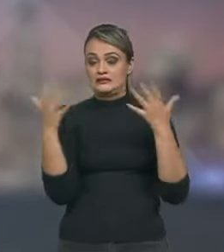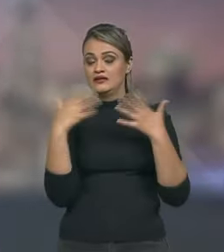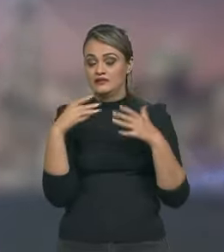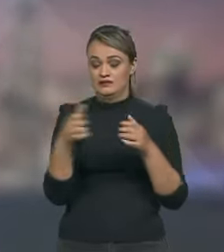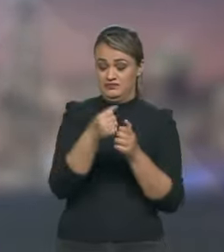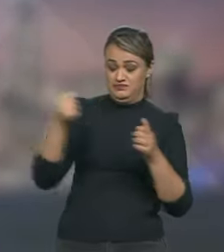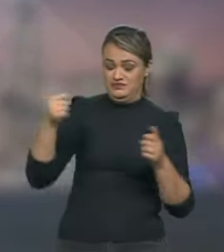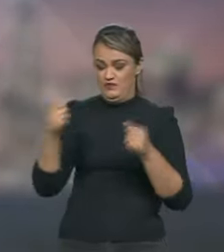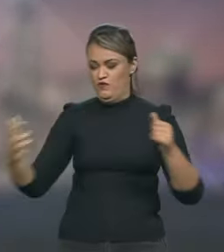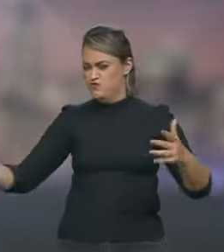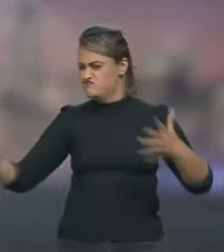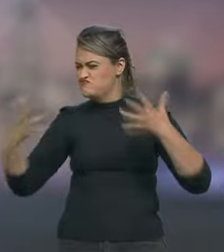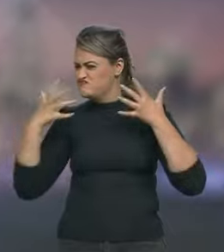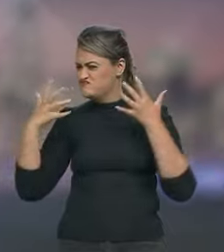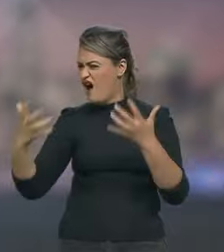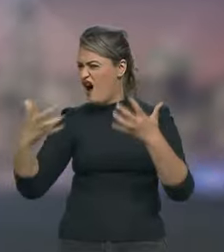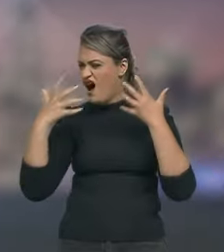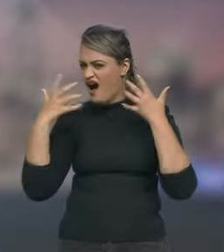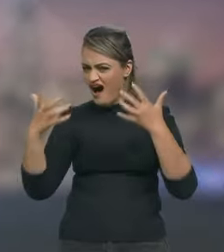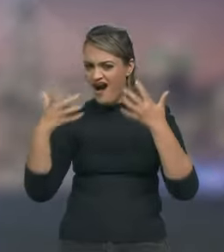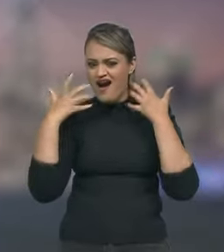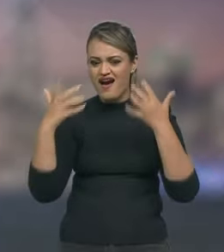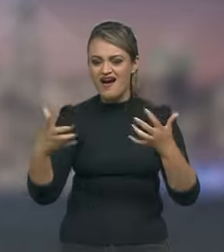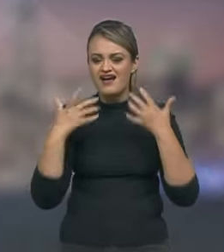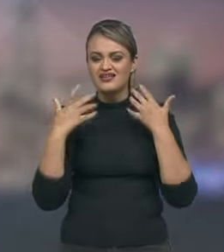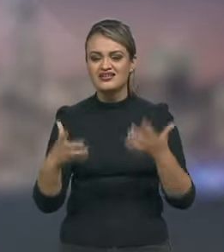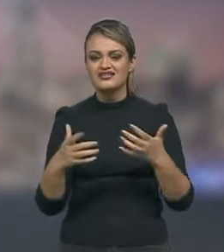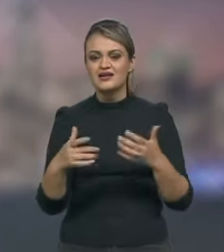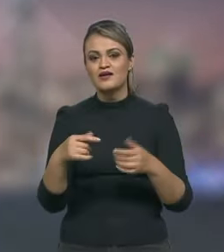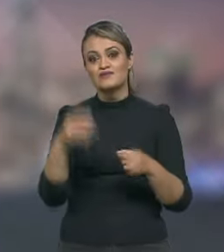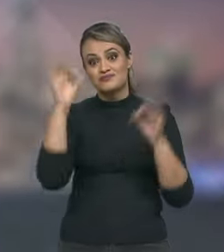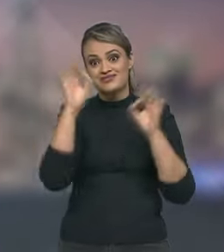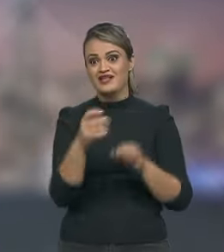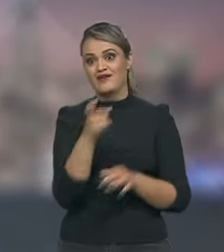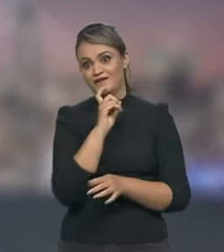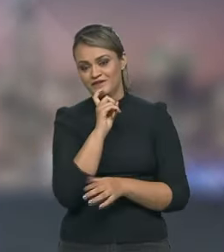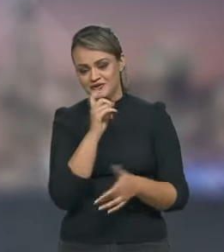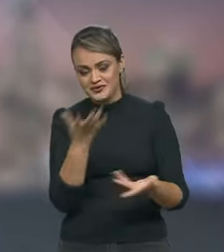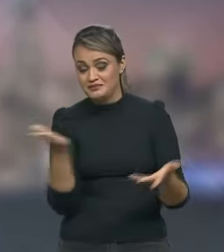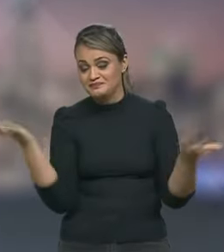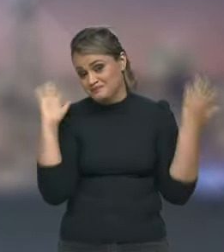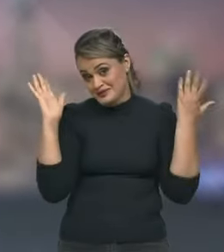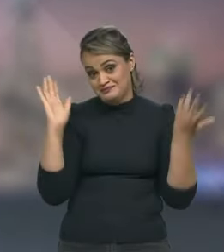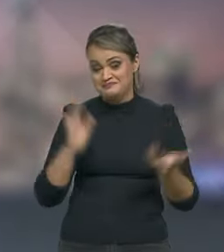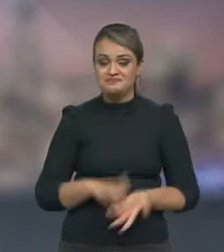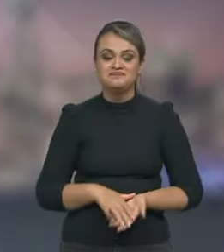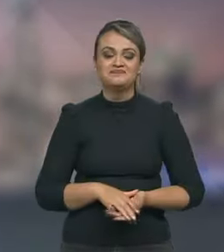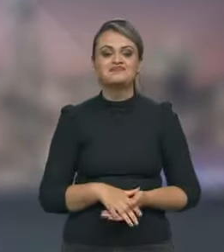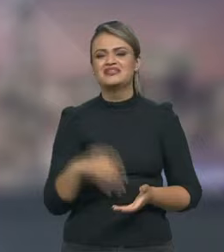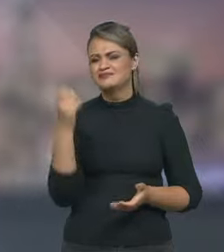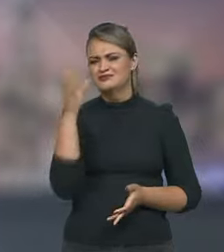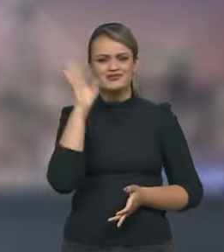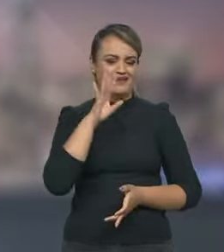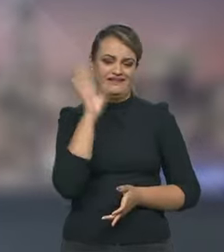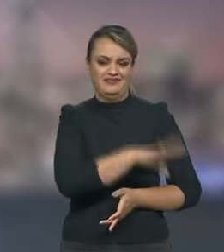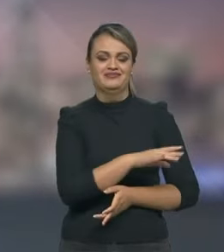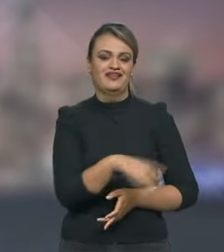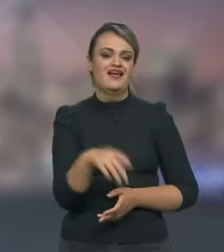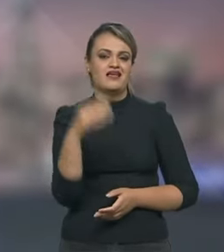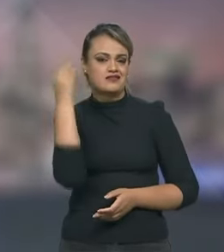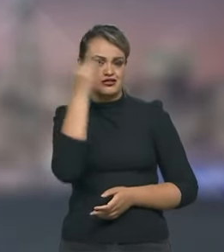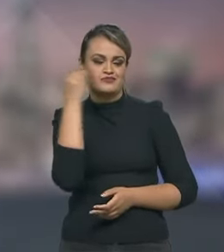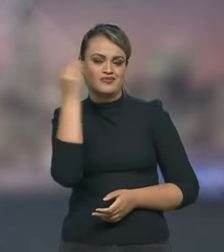saía um ar quente ao invés de sair ar frio, né, enfim, mas é muito legal ter tido essa